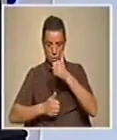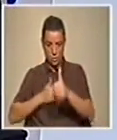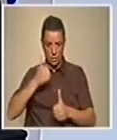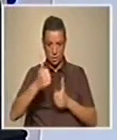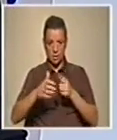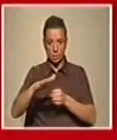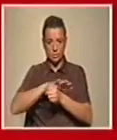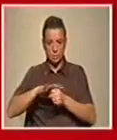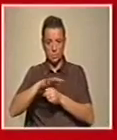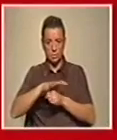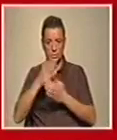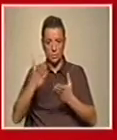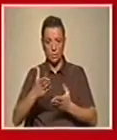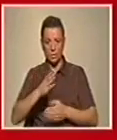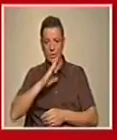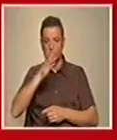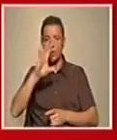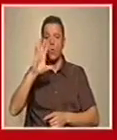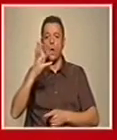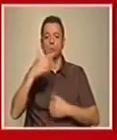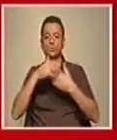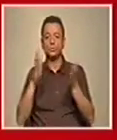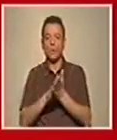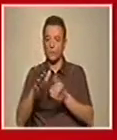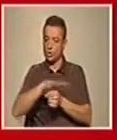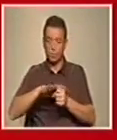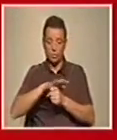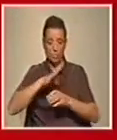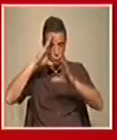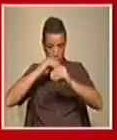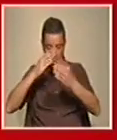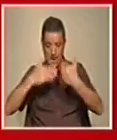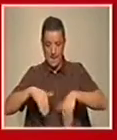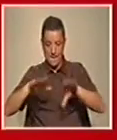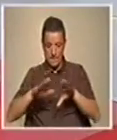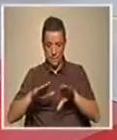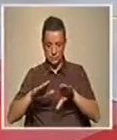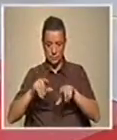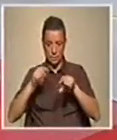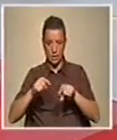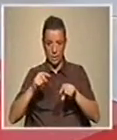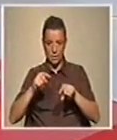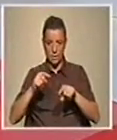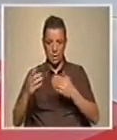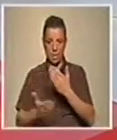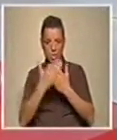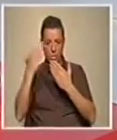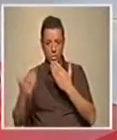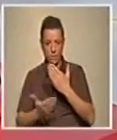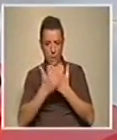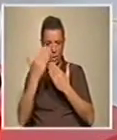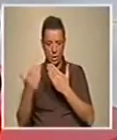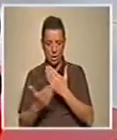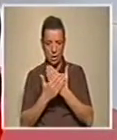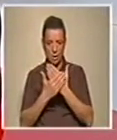de situações, não posso estar, nem não consigo ainda dizer-lhe todas as situações, naturalmente. Claro, Vamos estar um bocadinho mais atrás. Portanto, este consórcio demorou muito tempo a ser acertado?